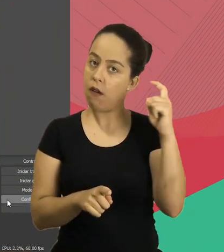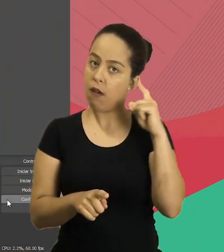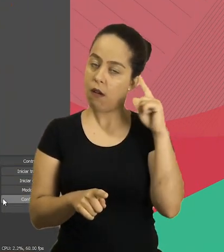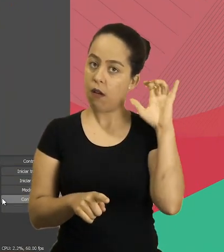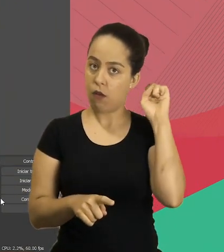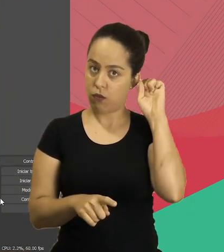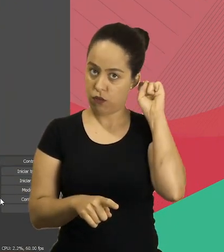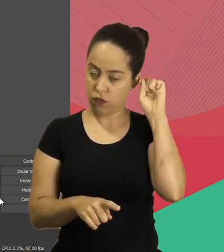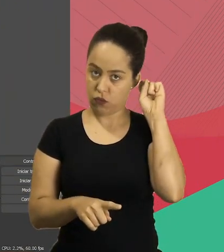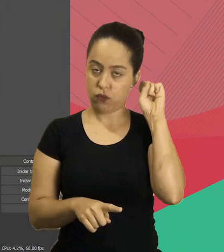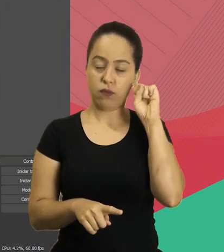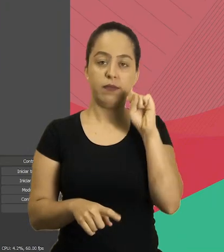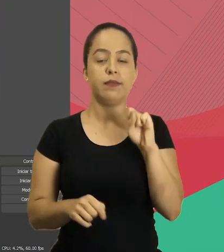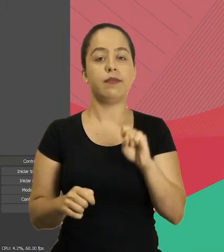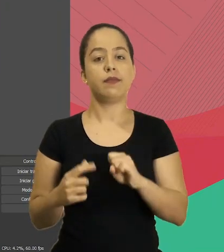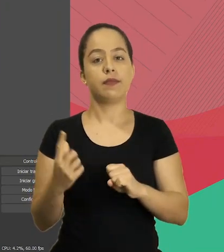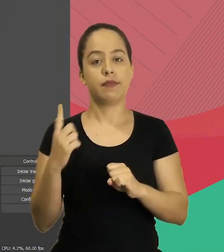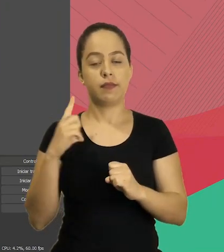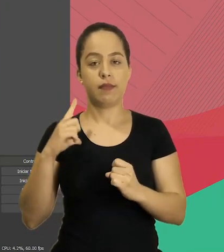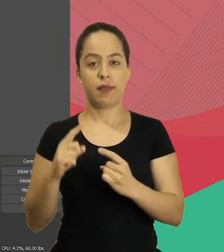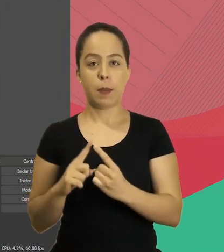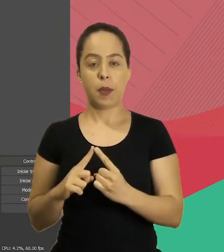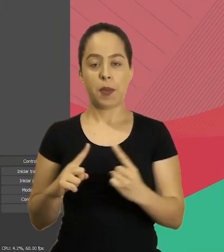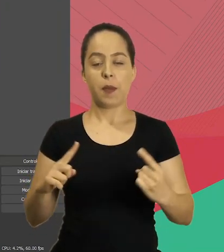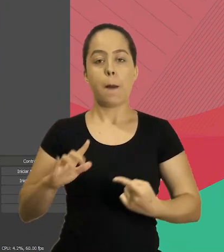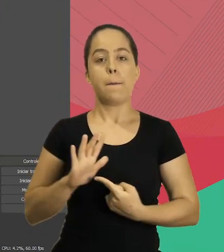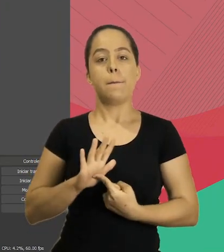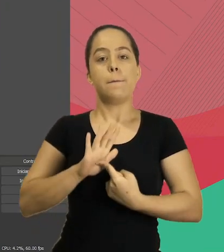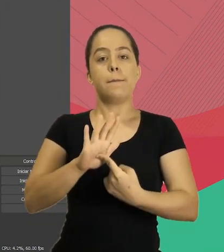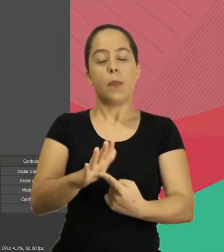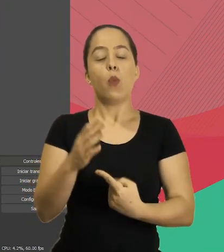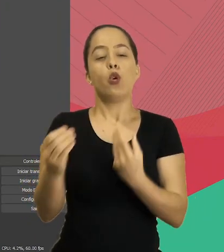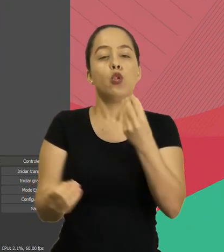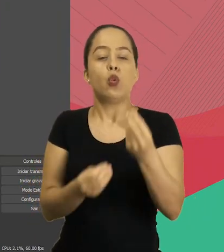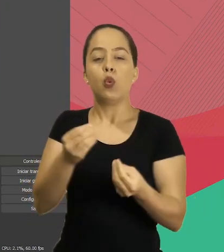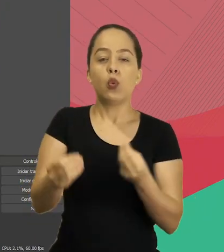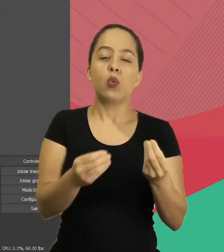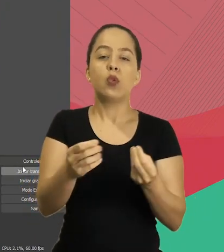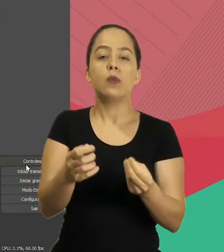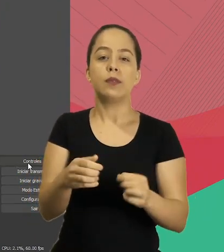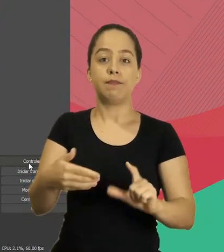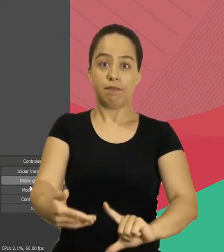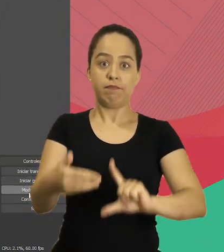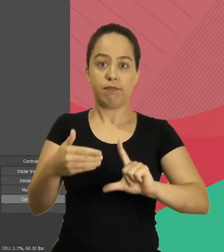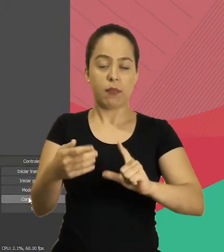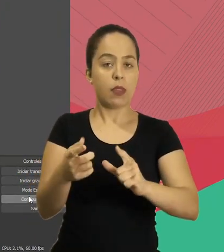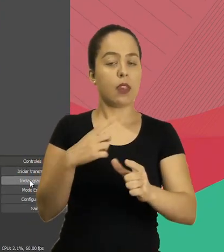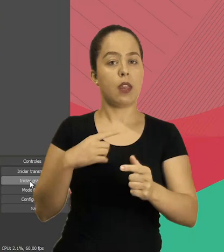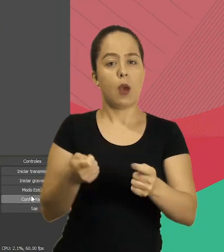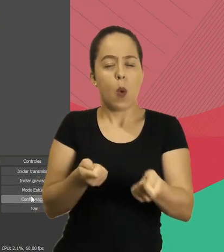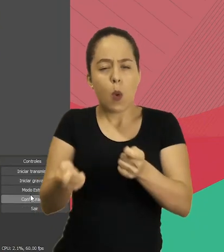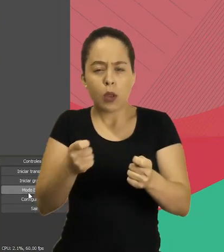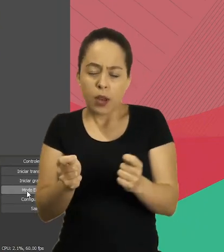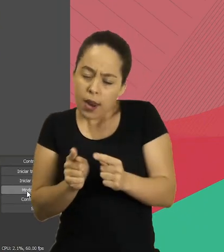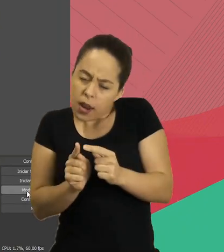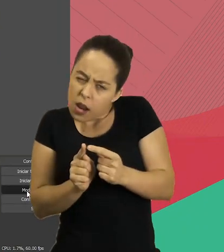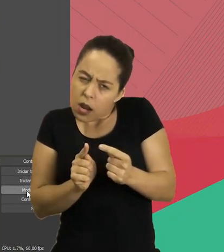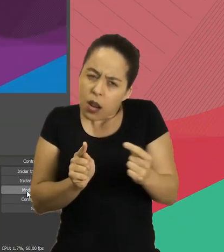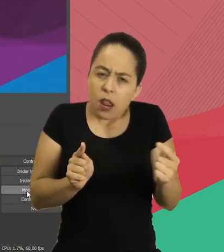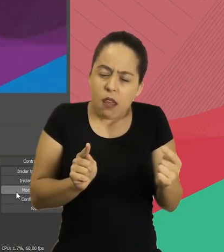o de transição, os controles.